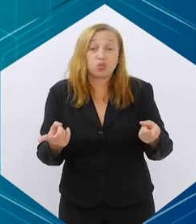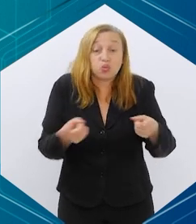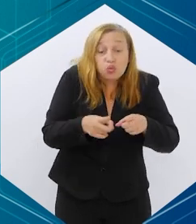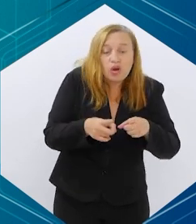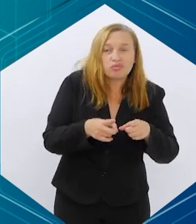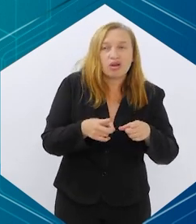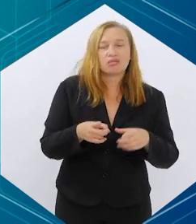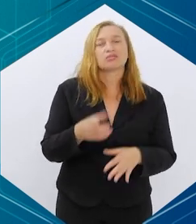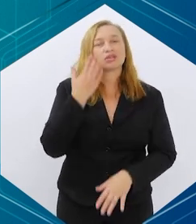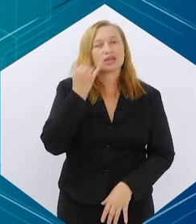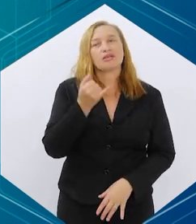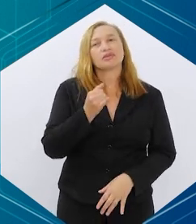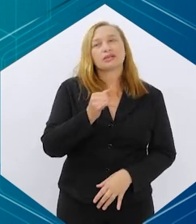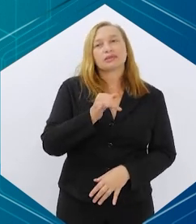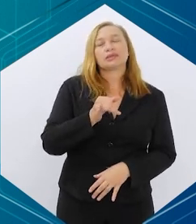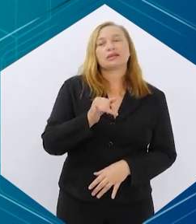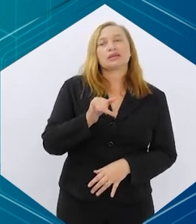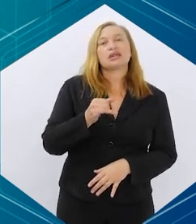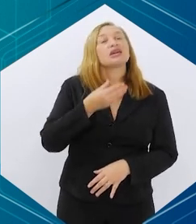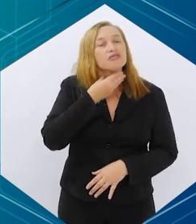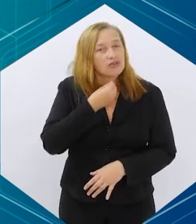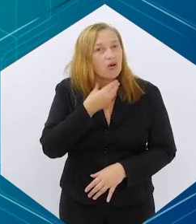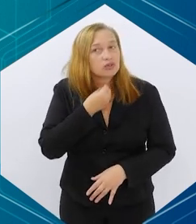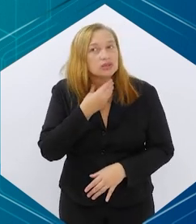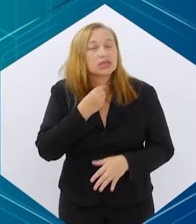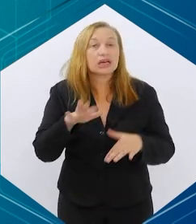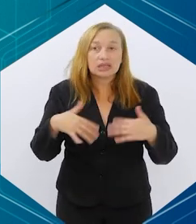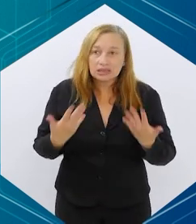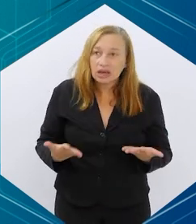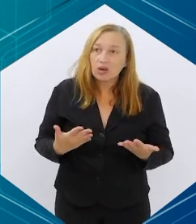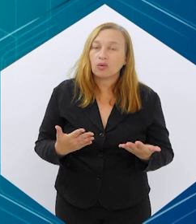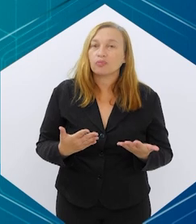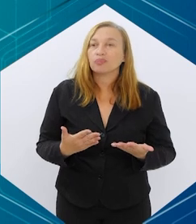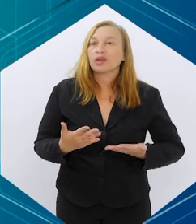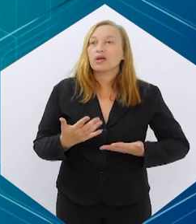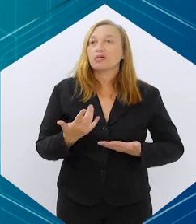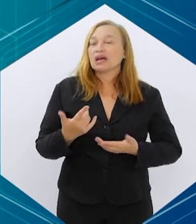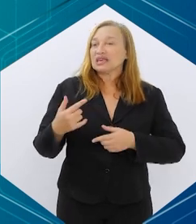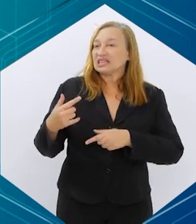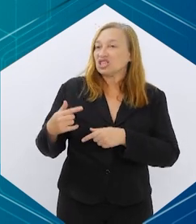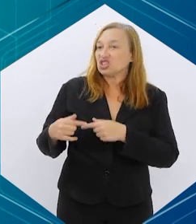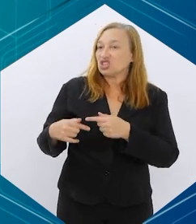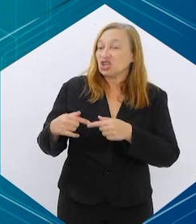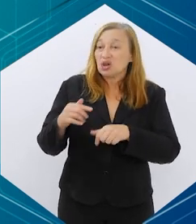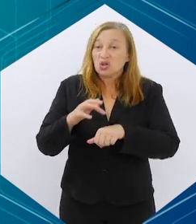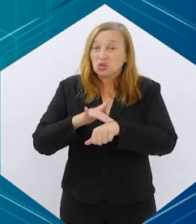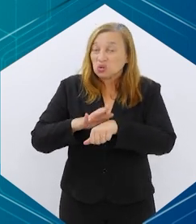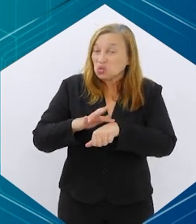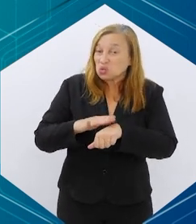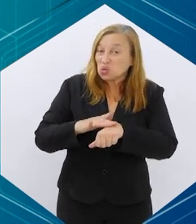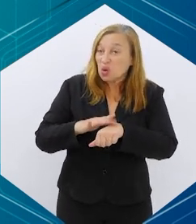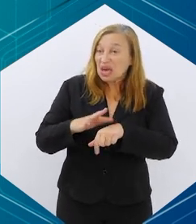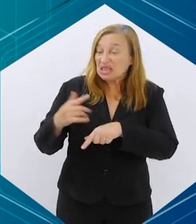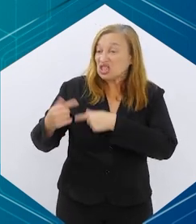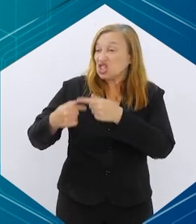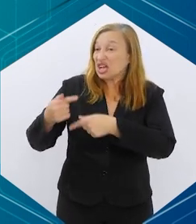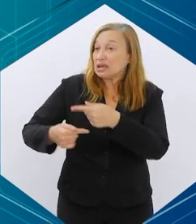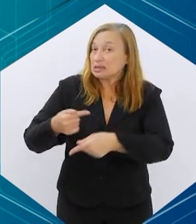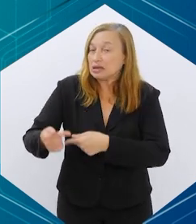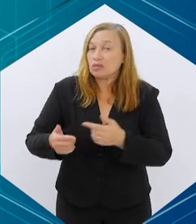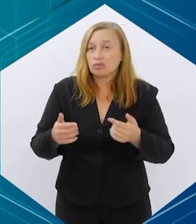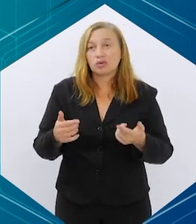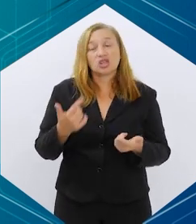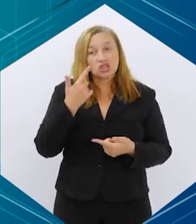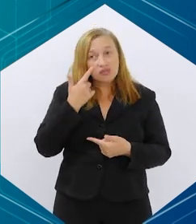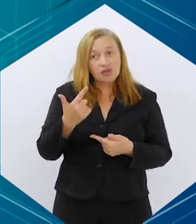prazo, a gente sabe que infelizmente é picaretagem. Então, para sair, não ter essa geração adoecida, como a gente está